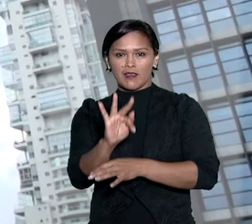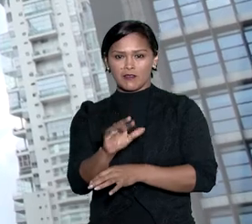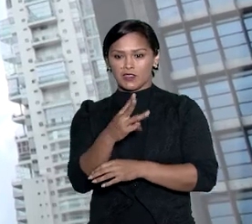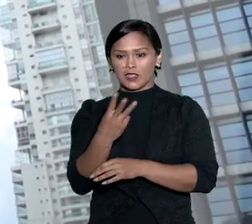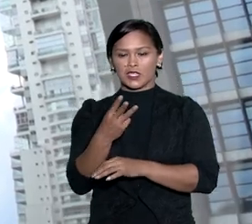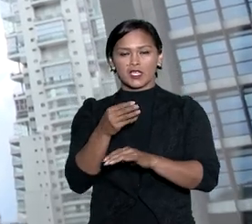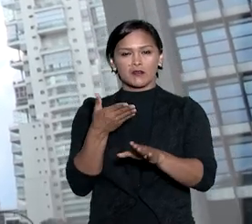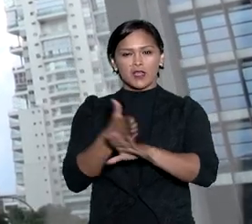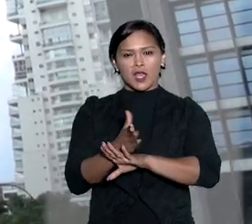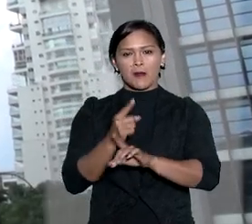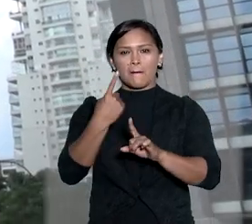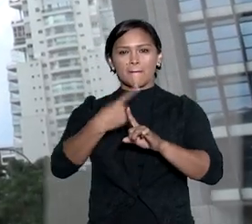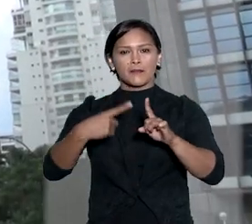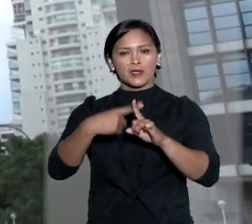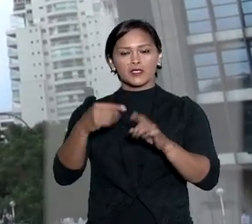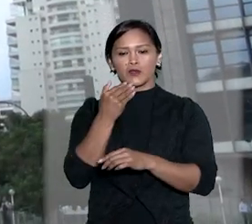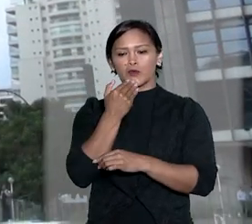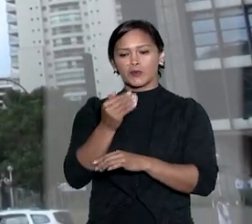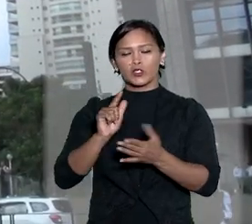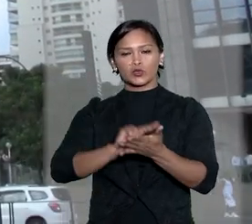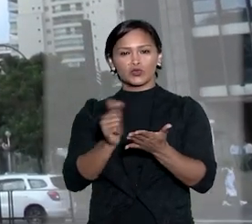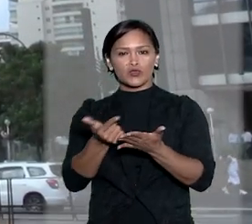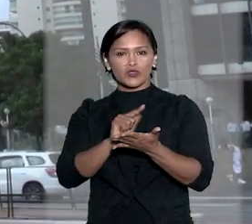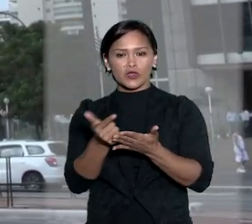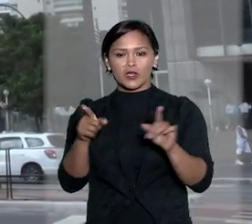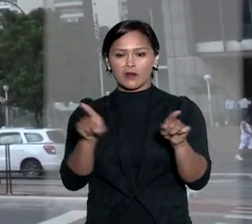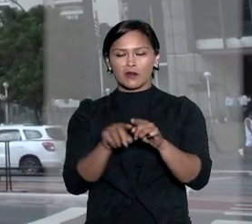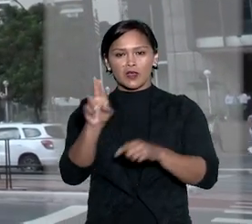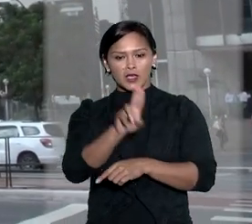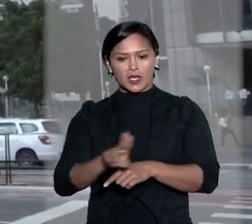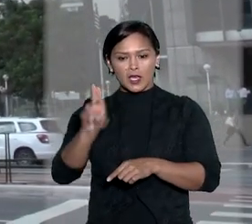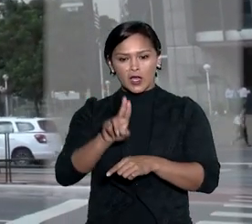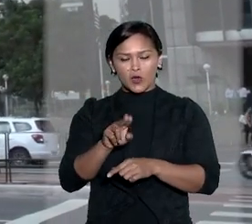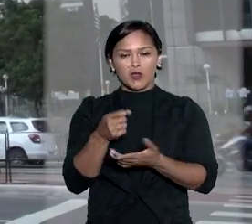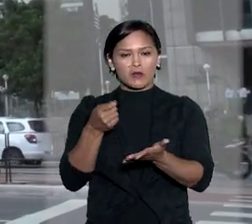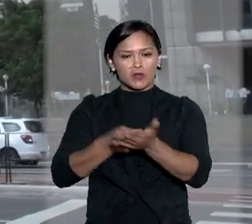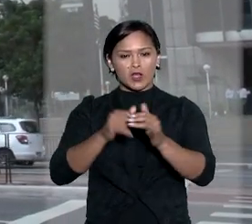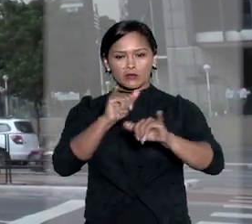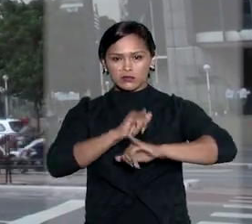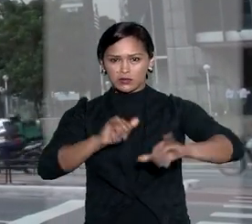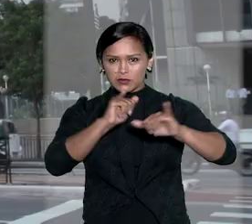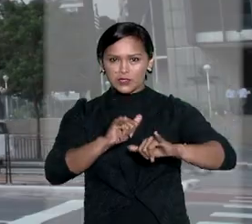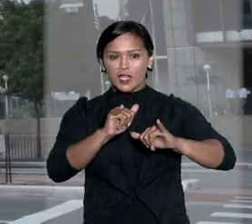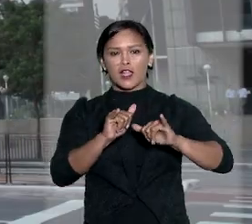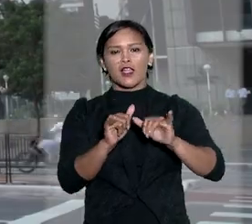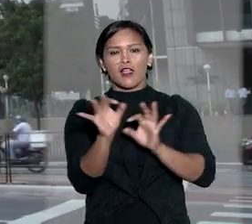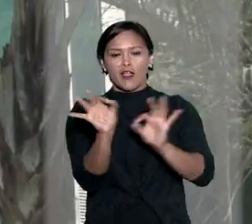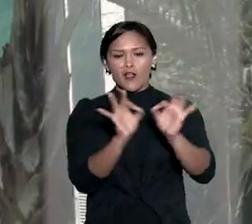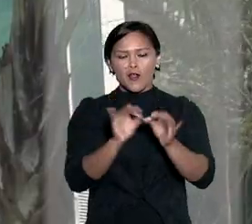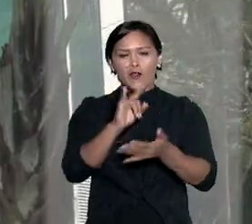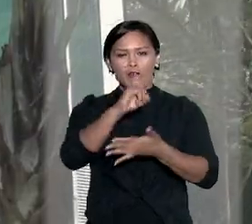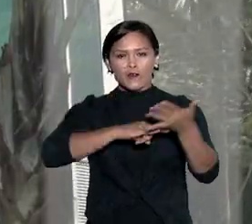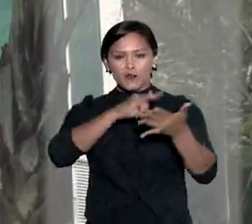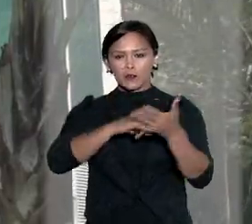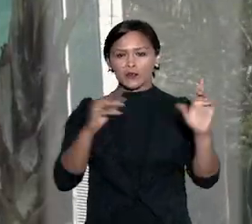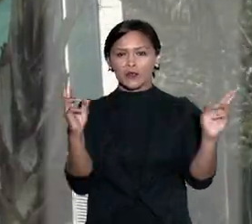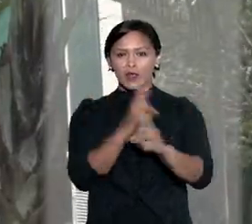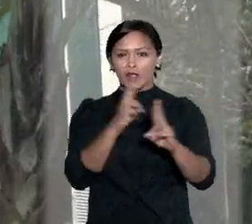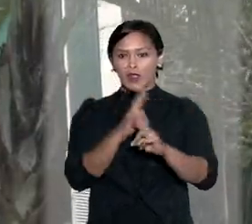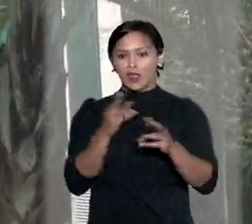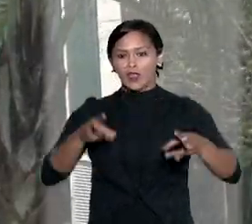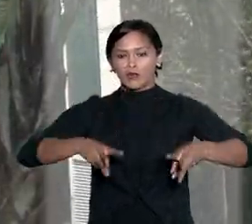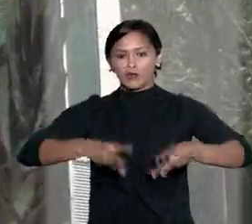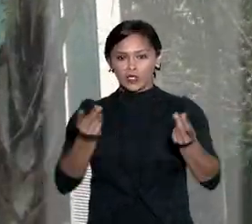TRF3 deferiu parcialmente o pedido do jornal para que a União franqueasse o acesso às informações e documentos